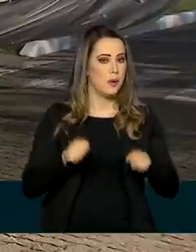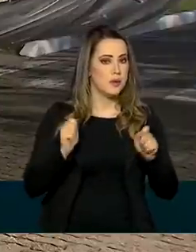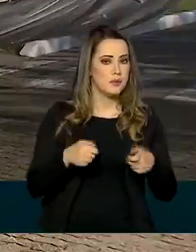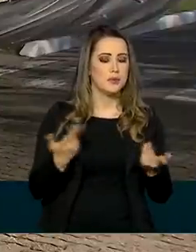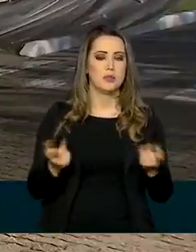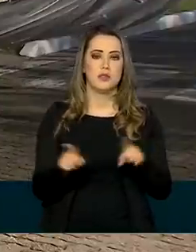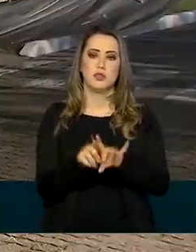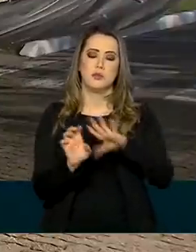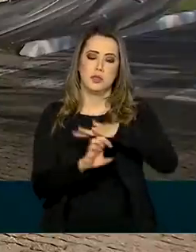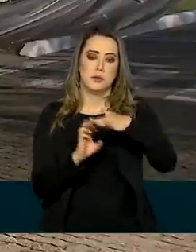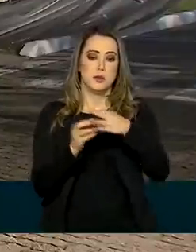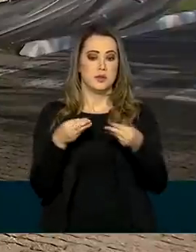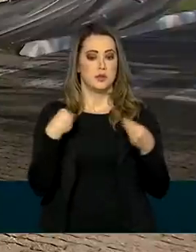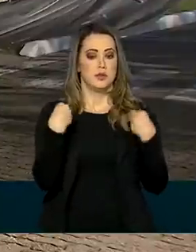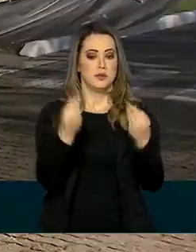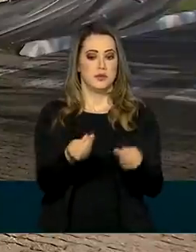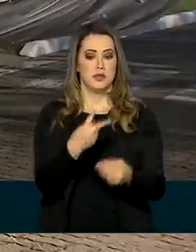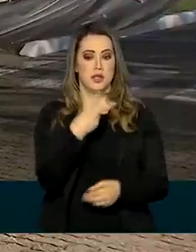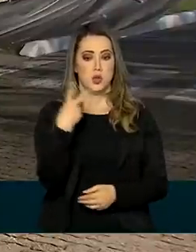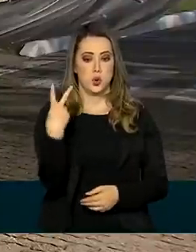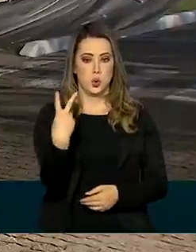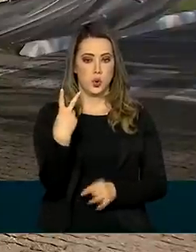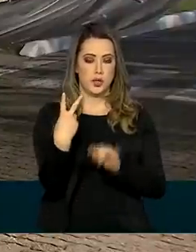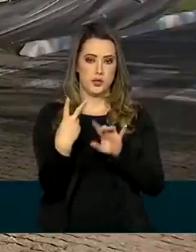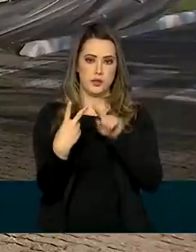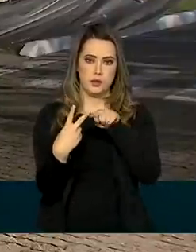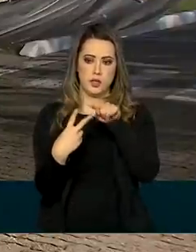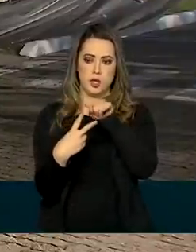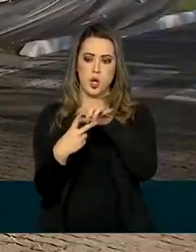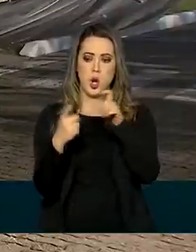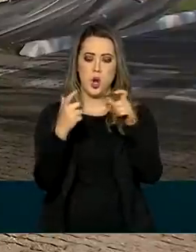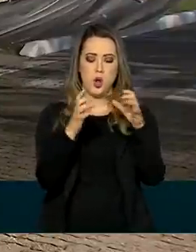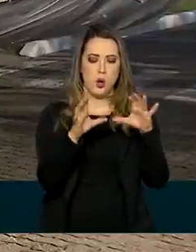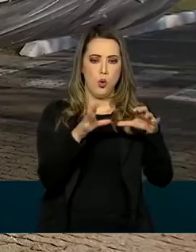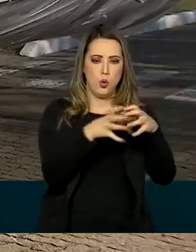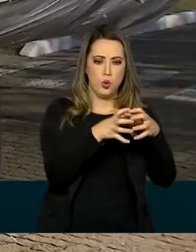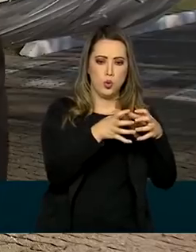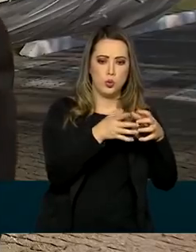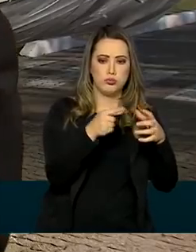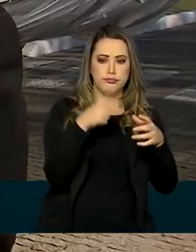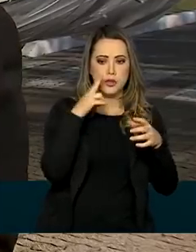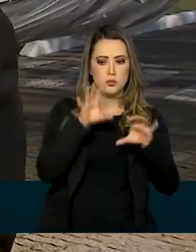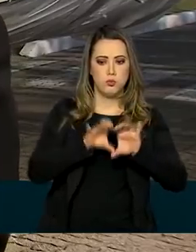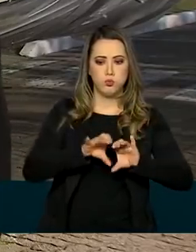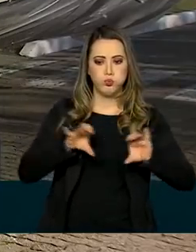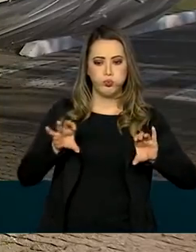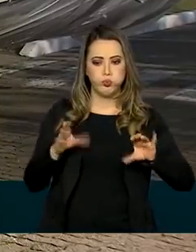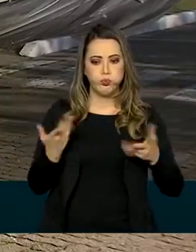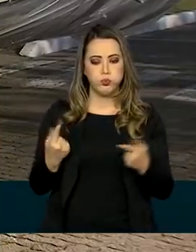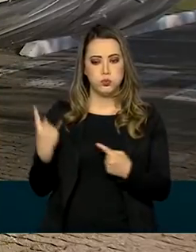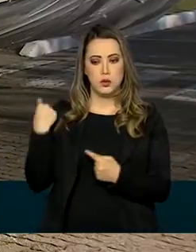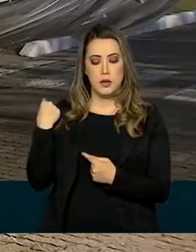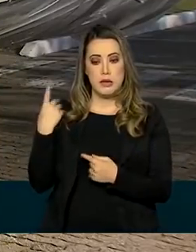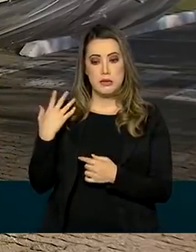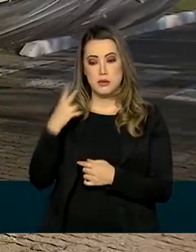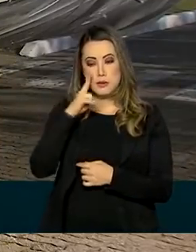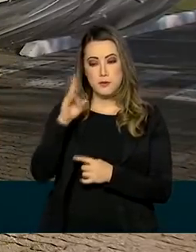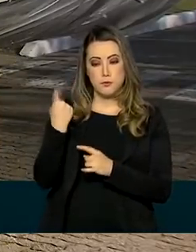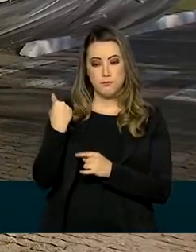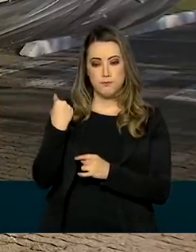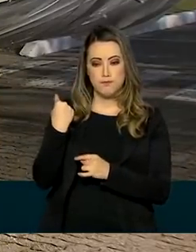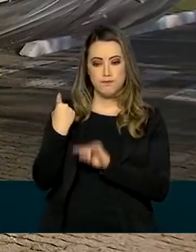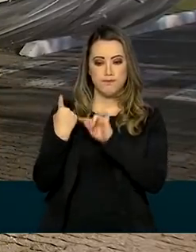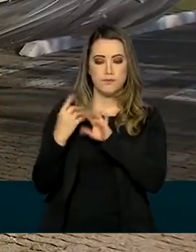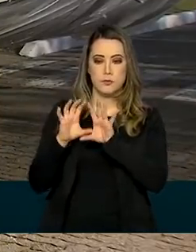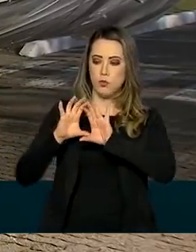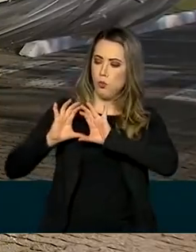a empresa também vai entregar os dois últimos acumuladores para a usina de Angra 3. Um deles está bem aqui atrás. Essa peça gigante que tem